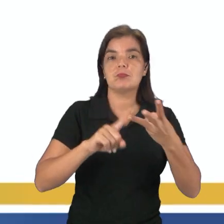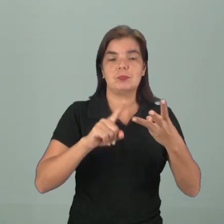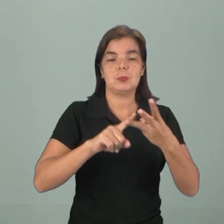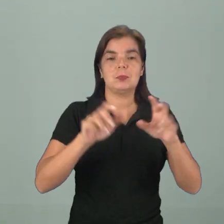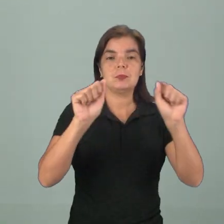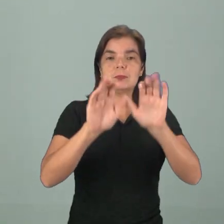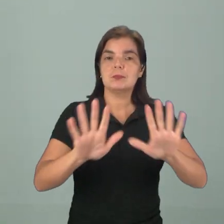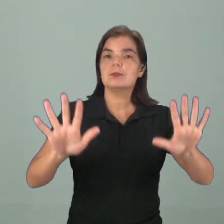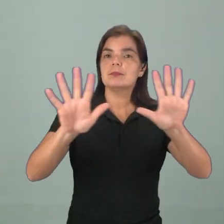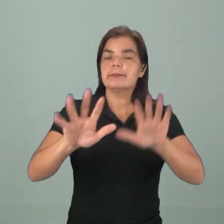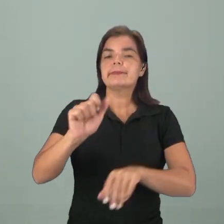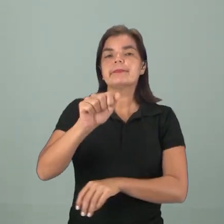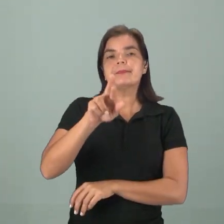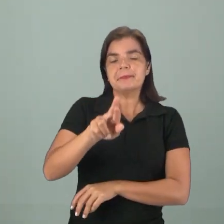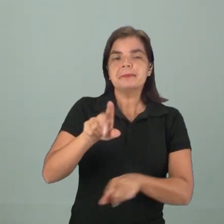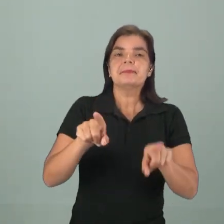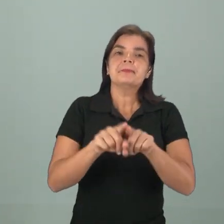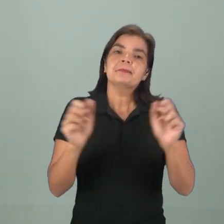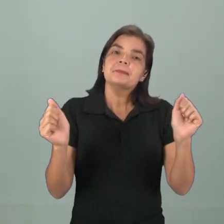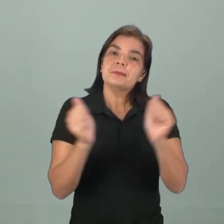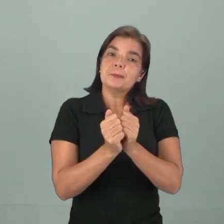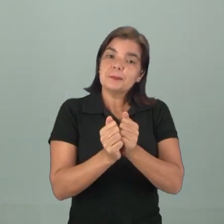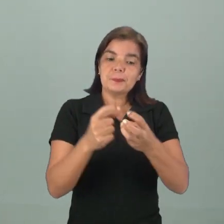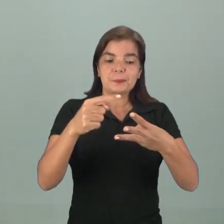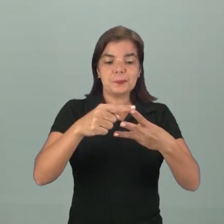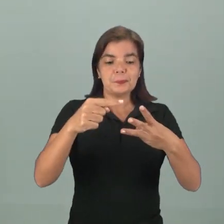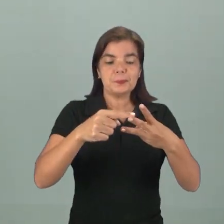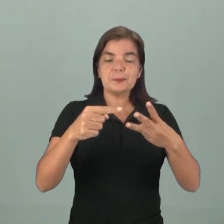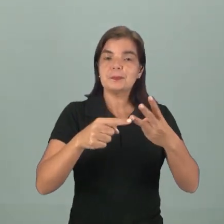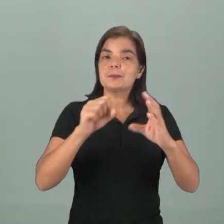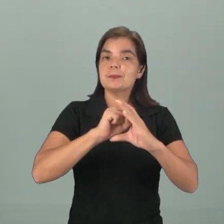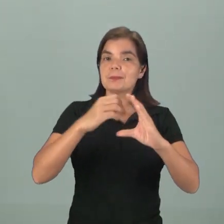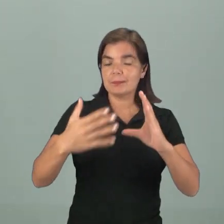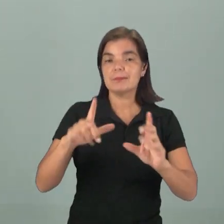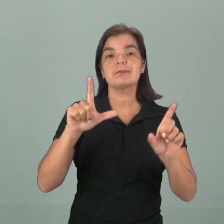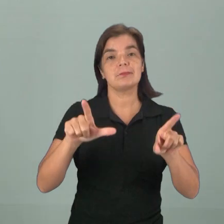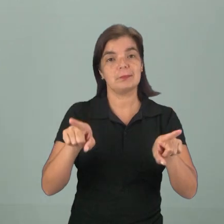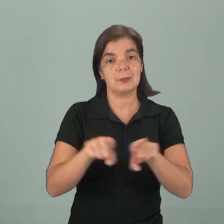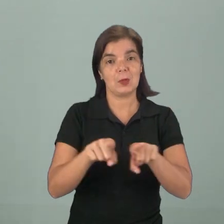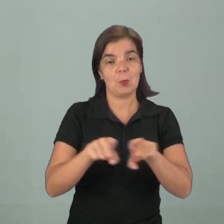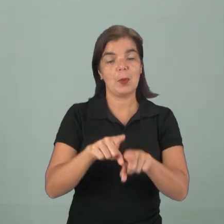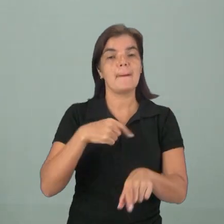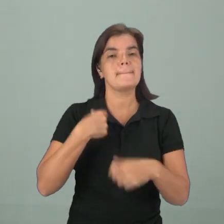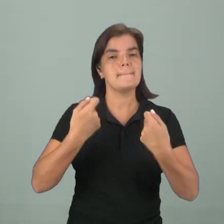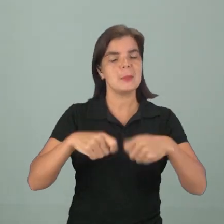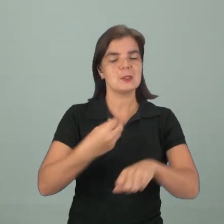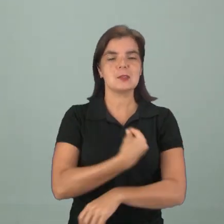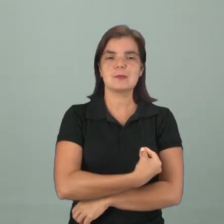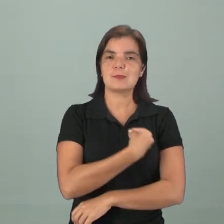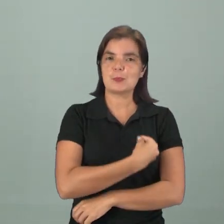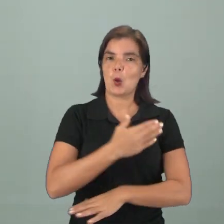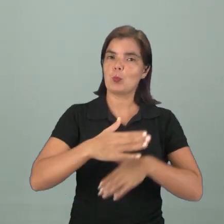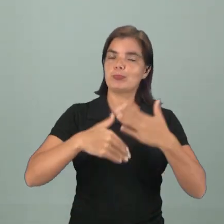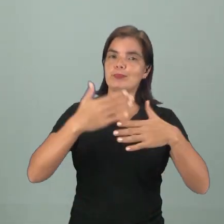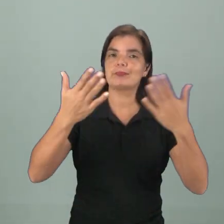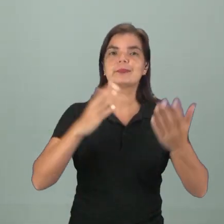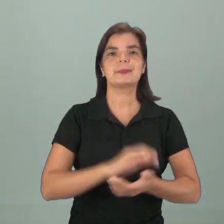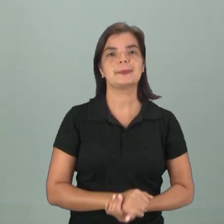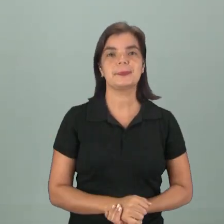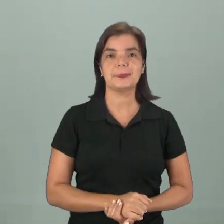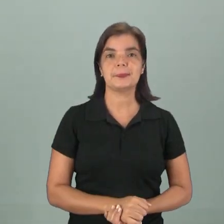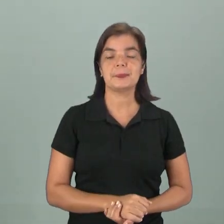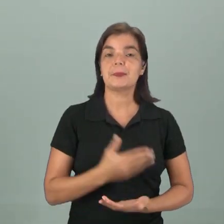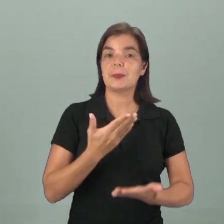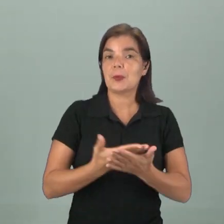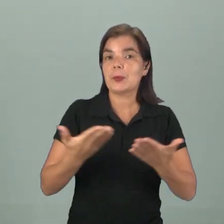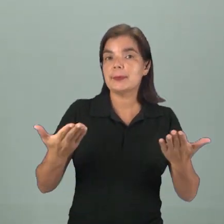e a atmosfera, que vai ser o ar. Juntando todas essas características, a gente vai ter a estabilidade necessária para o nosso desenvolvimento. Então,